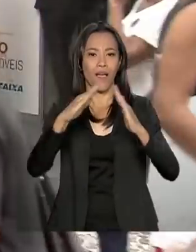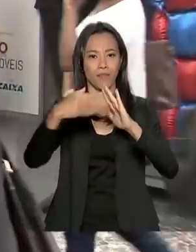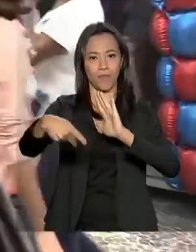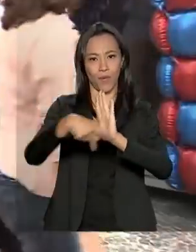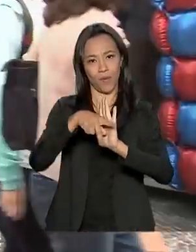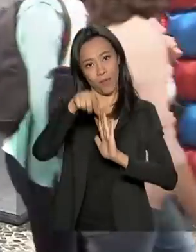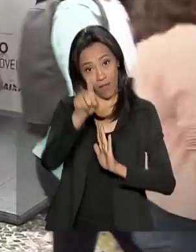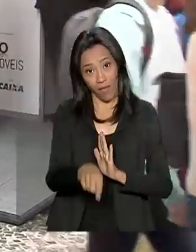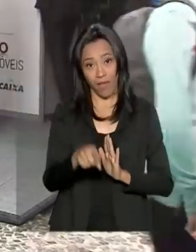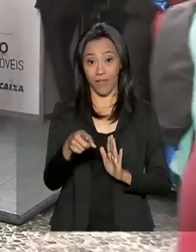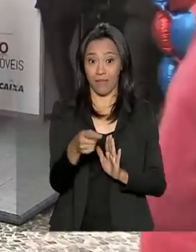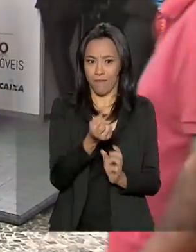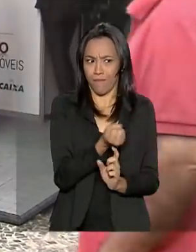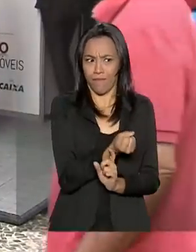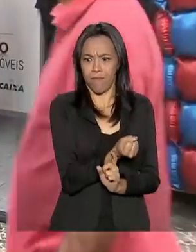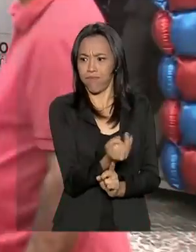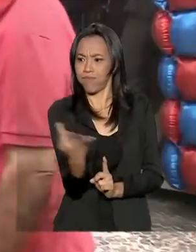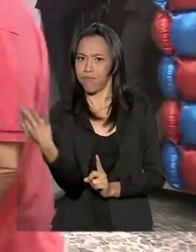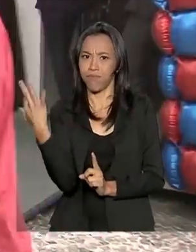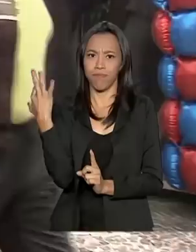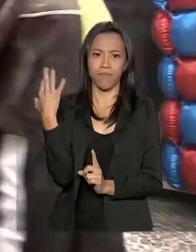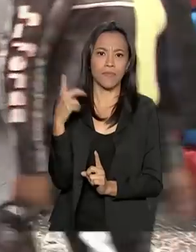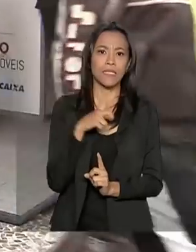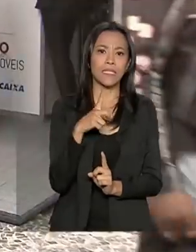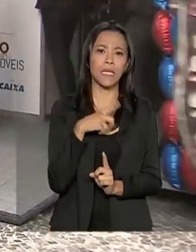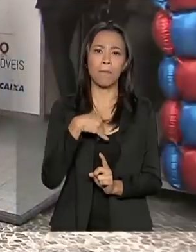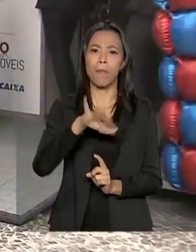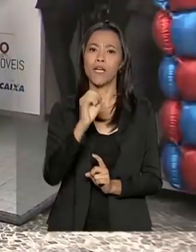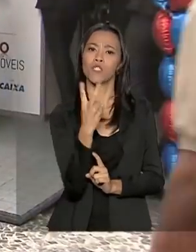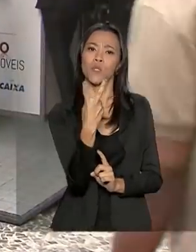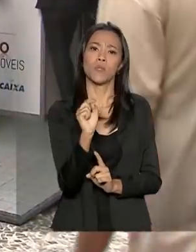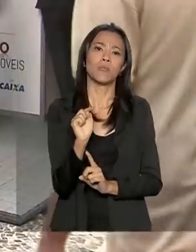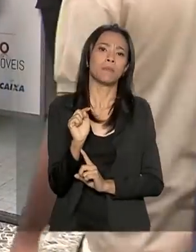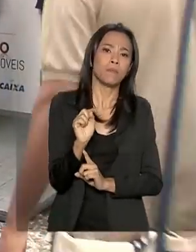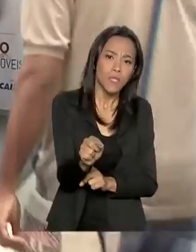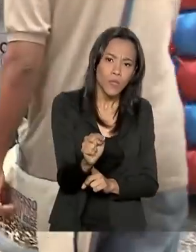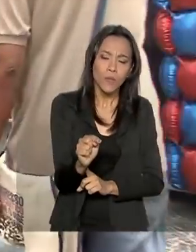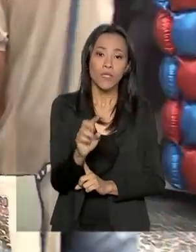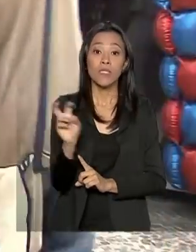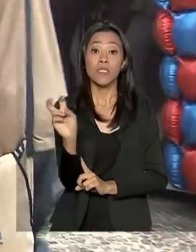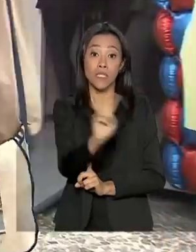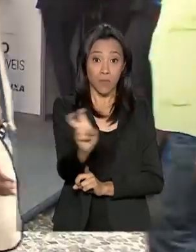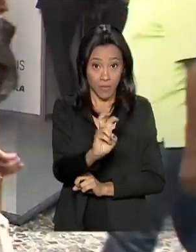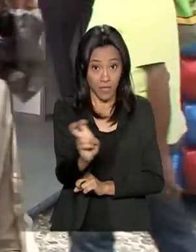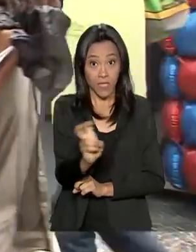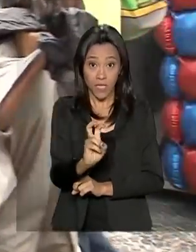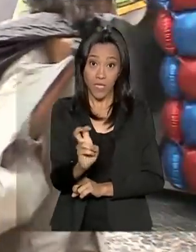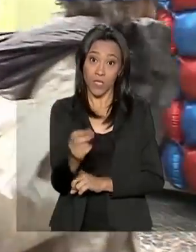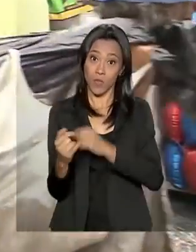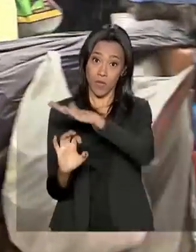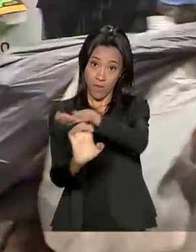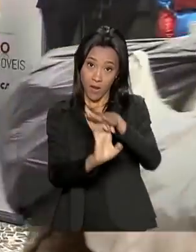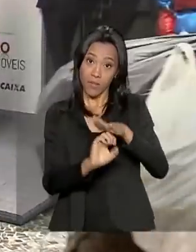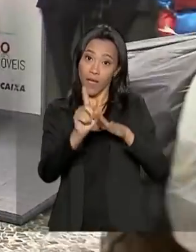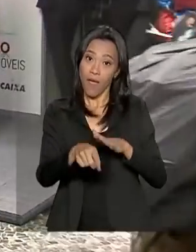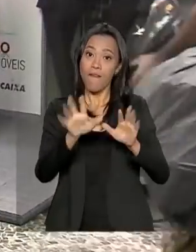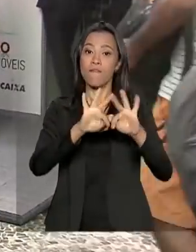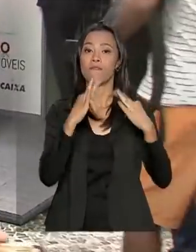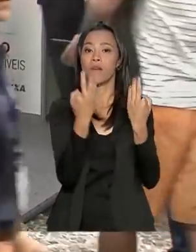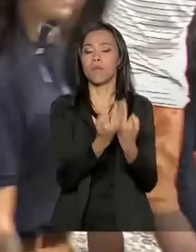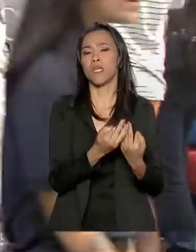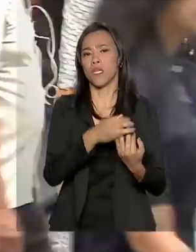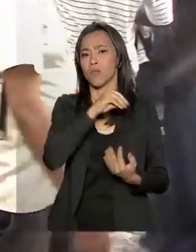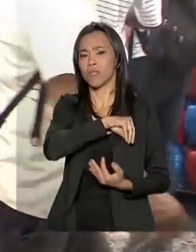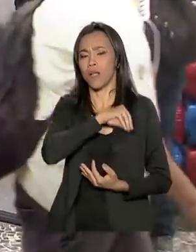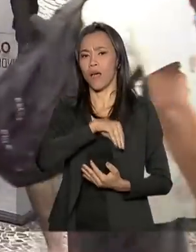parece, a opção é o que não vai faltar. Estão à venda no Feirão mais de 2 mil imóveis em 55 empreendimentos. A oferta é para famílias com renda